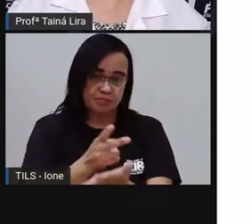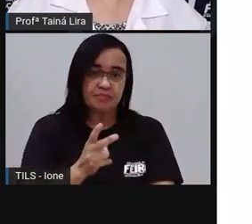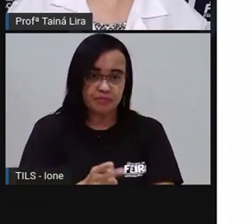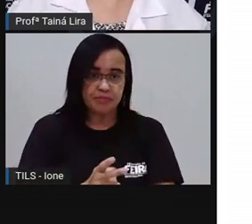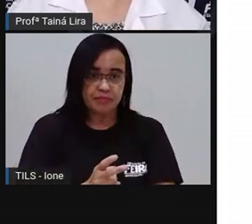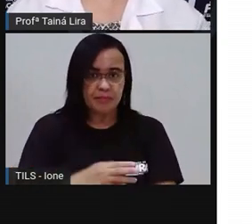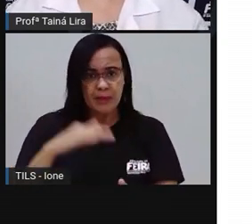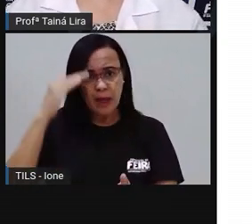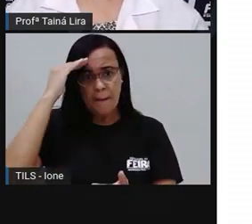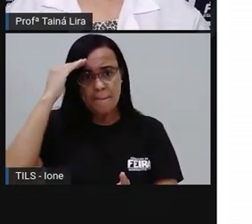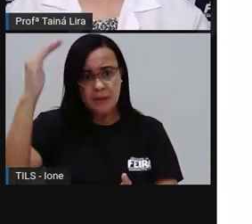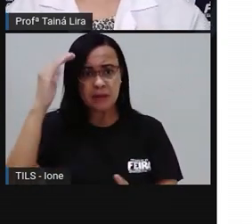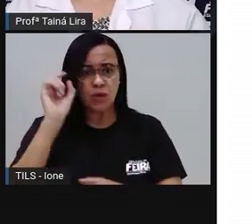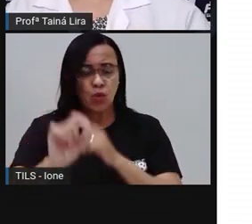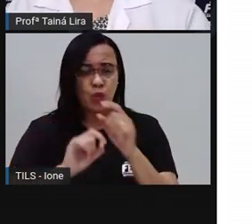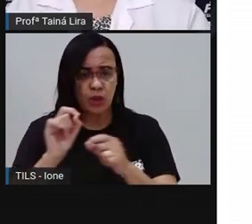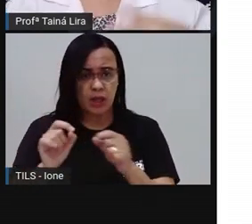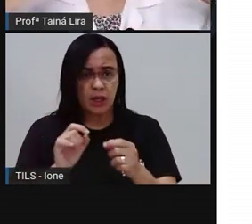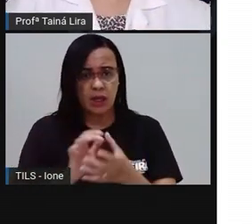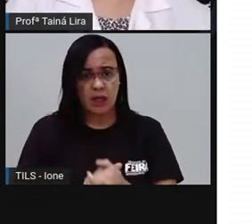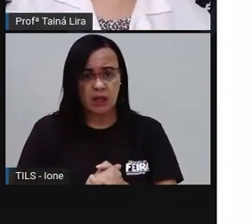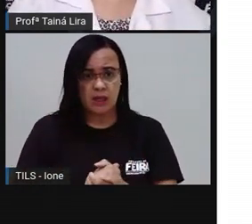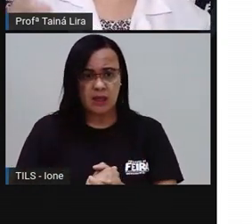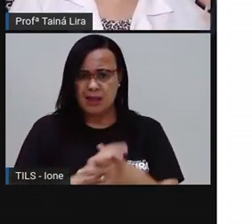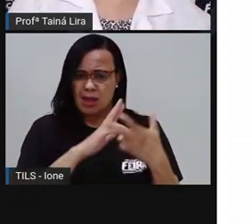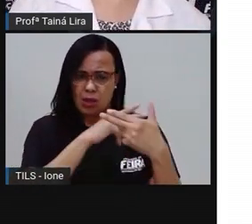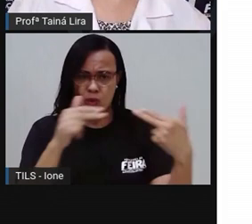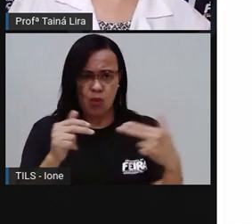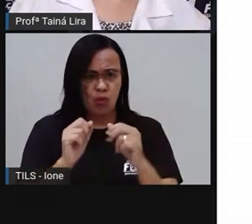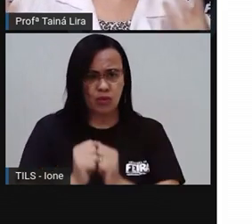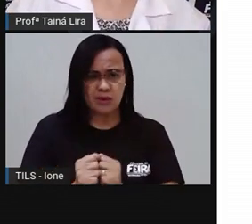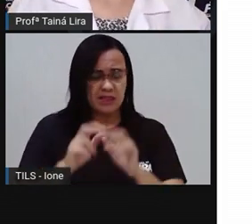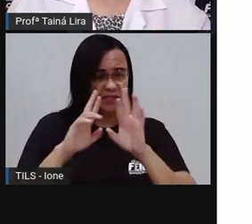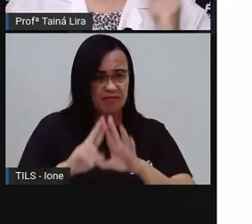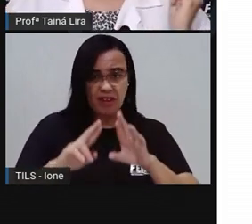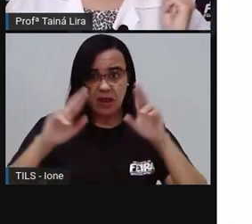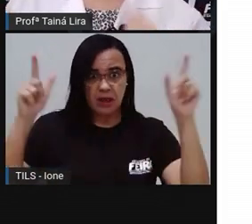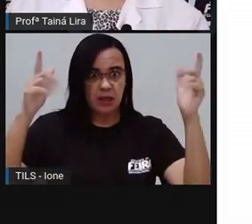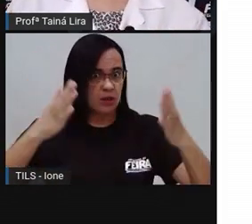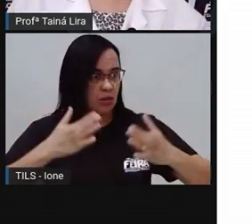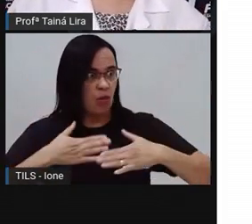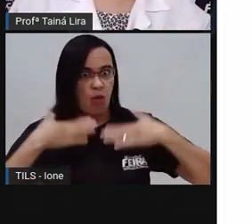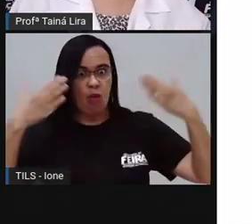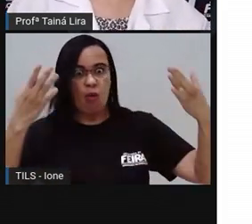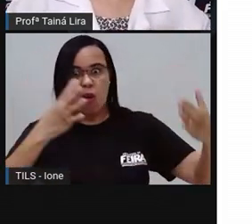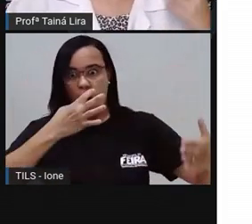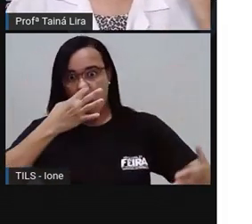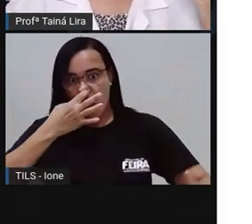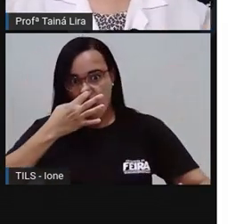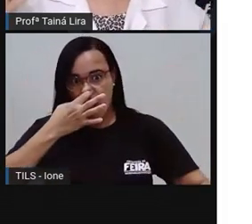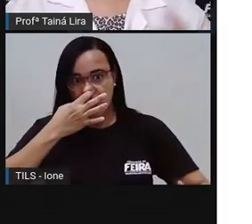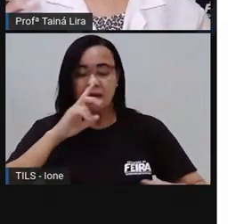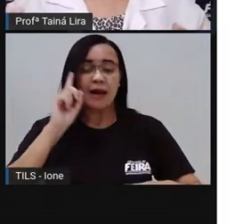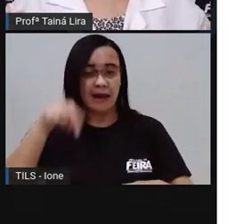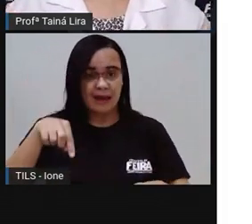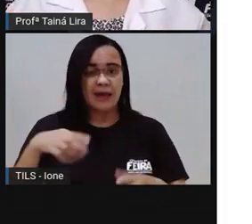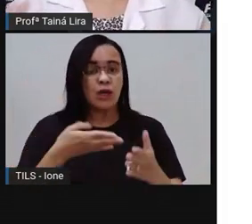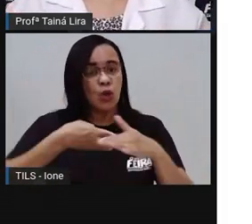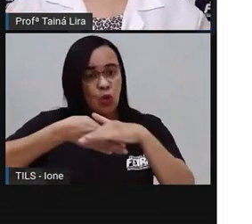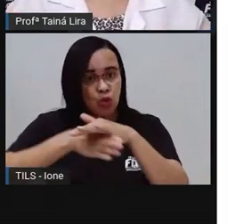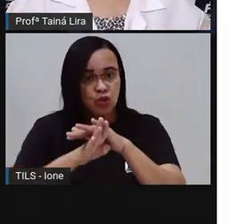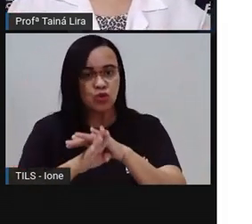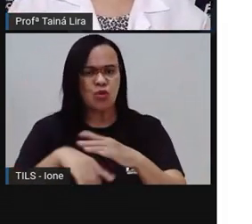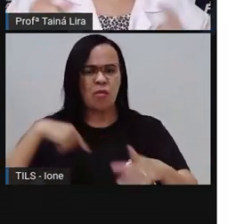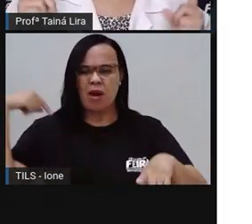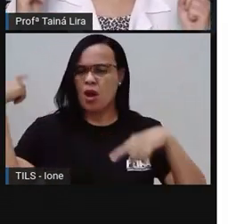assim, que ele acha que é uma coisa diferente, absurda, não é? Ele fala, loucura, loucura,